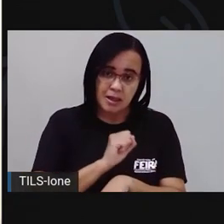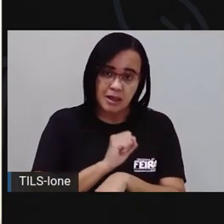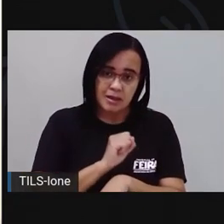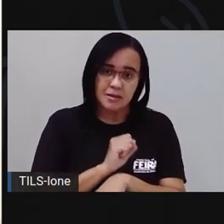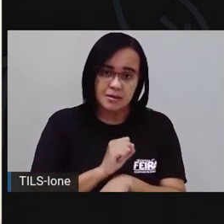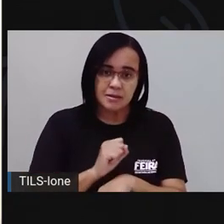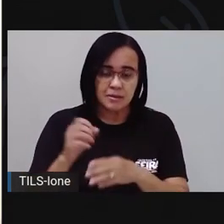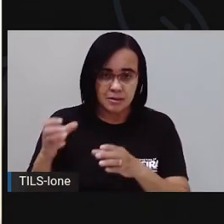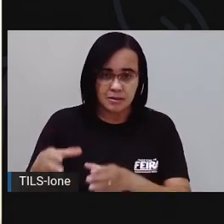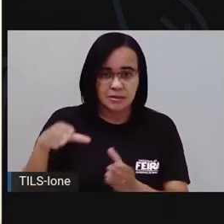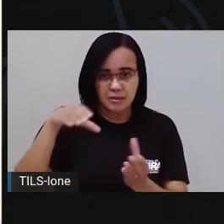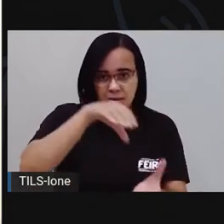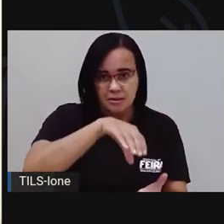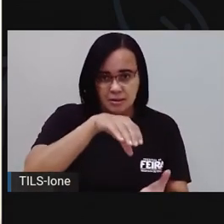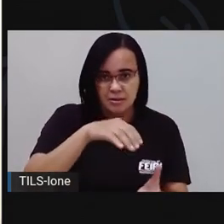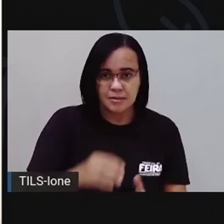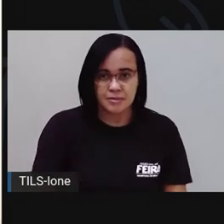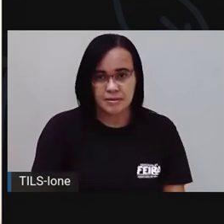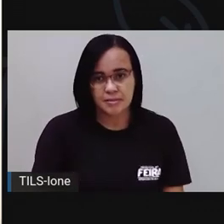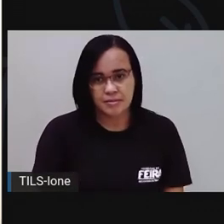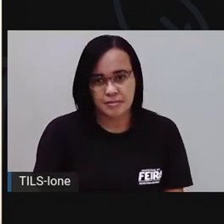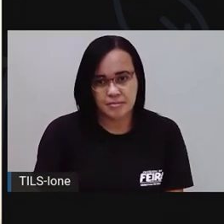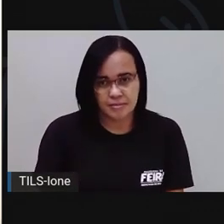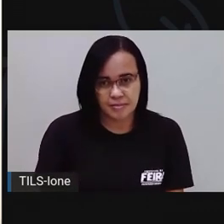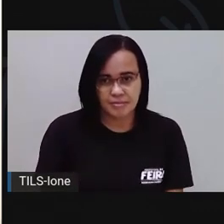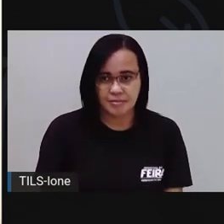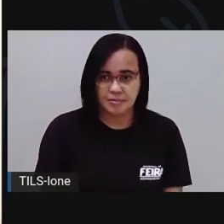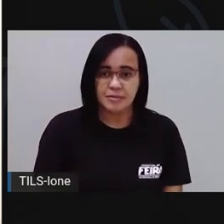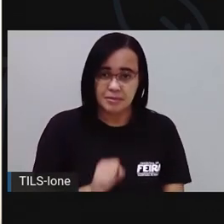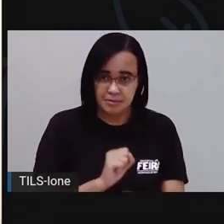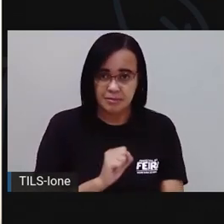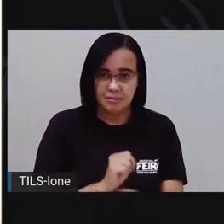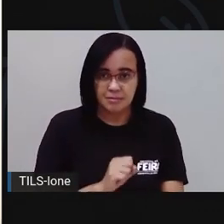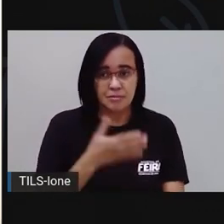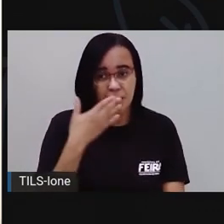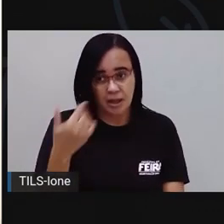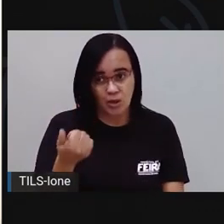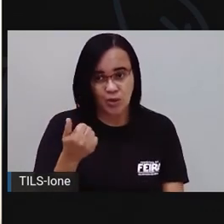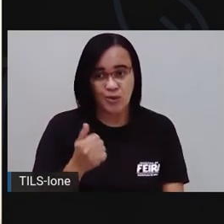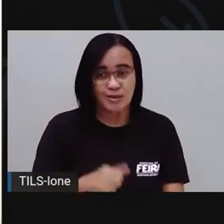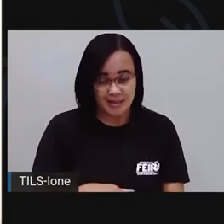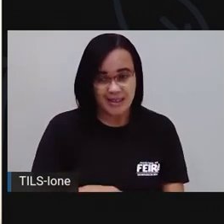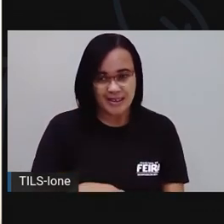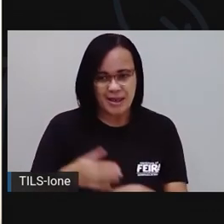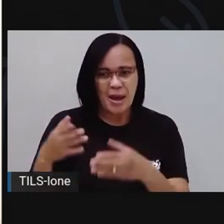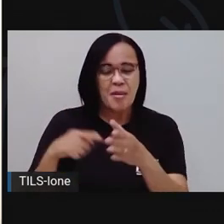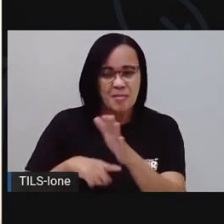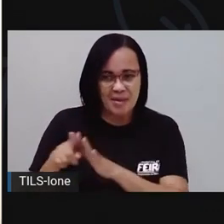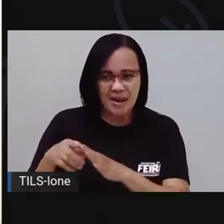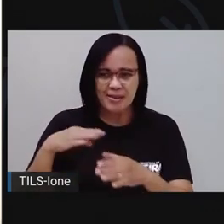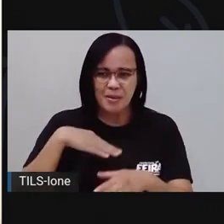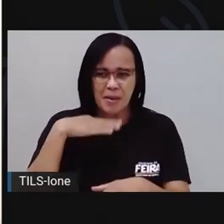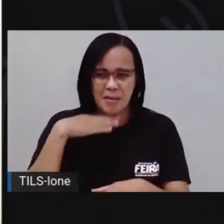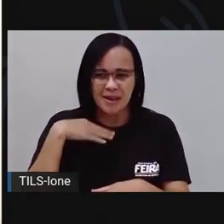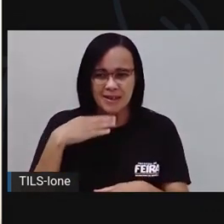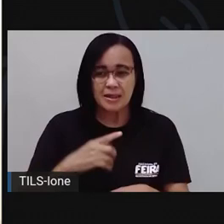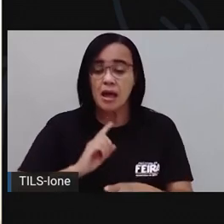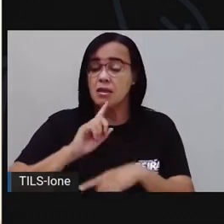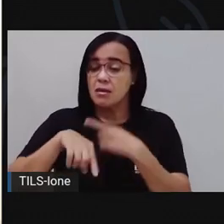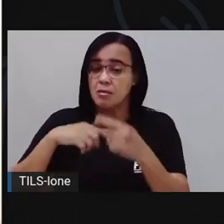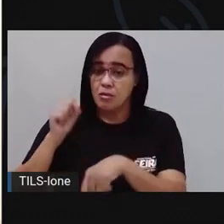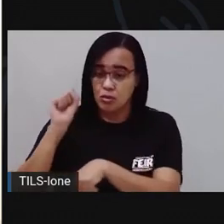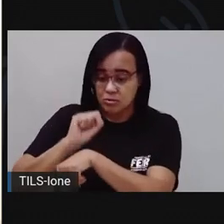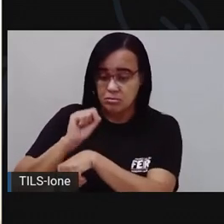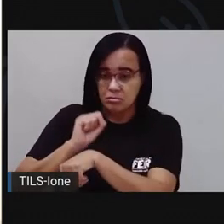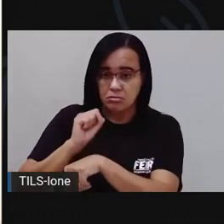fora. Mas aí, veja com a mamãe qual é a melhor forma de vocês fazerem, tá bom? Depois que descansou, né? Que você colocou